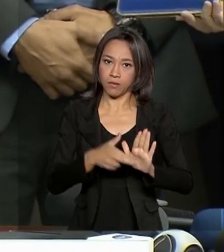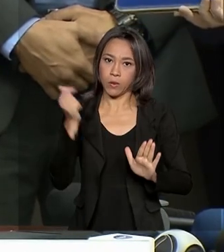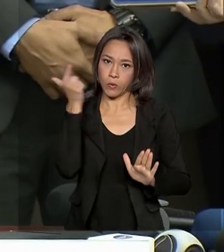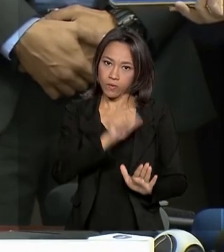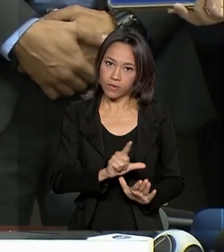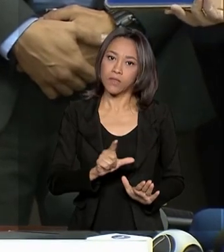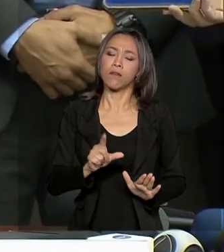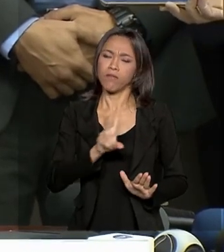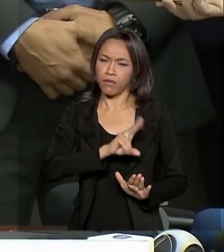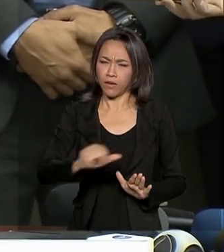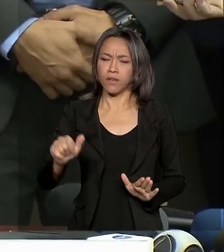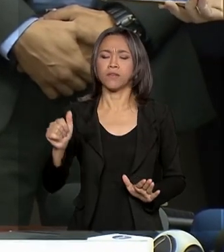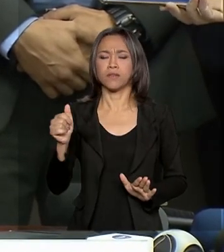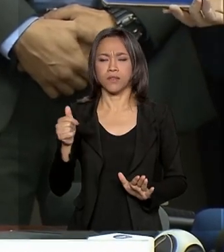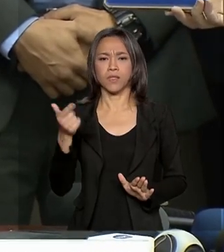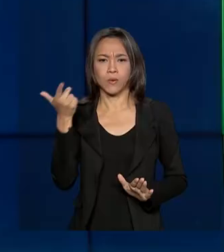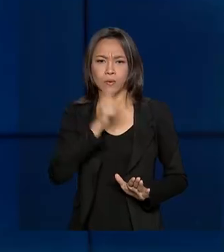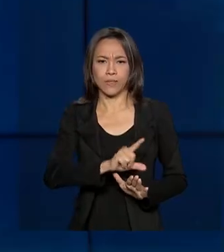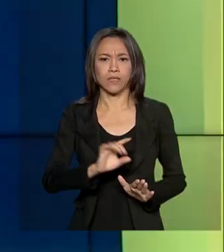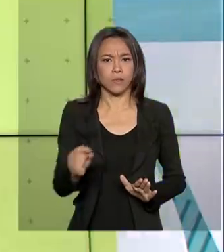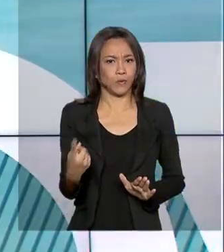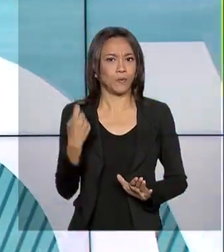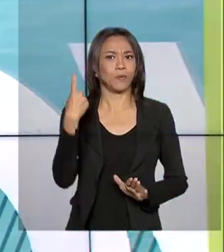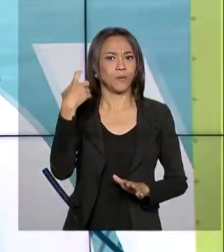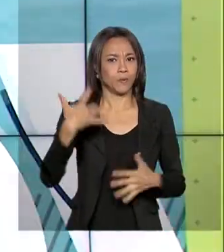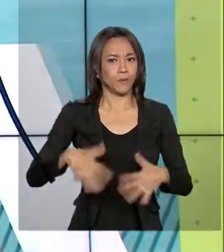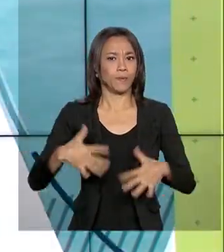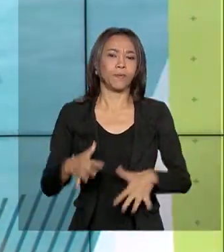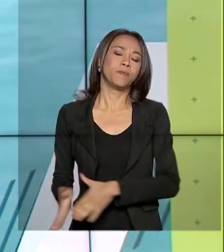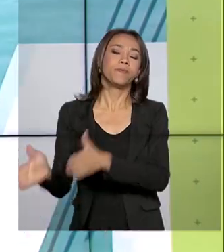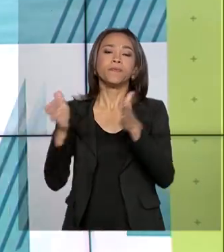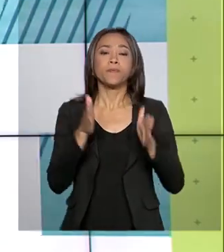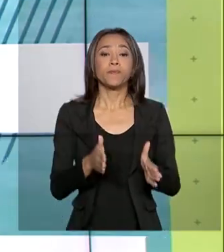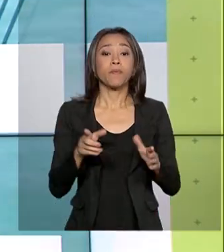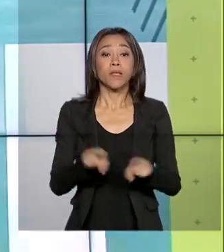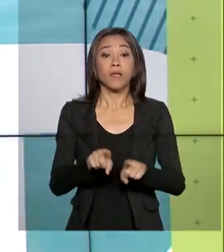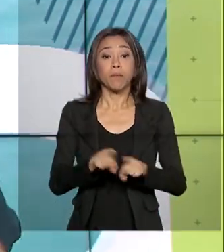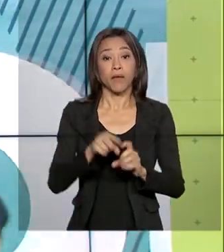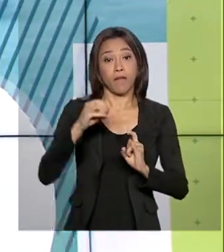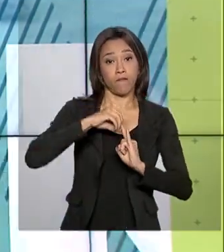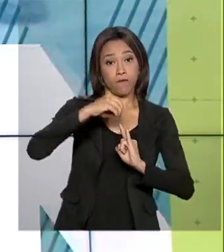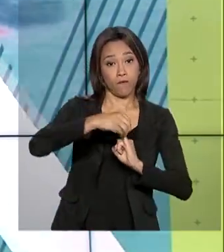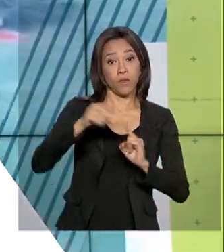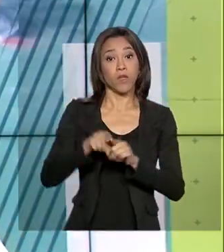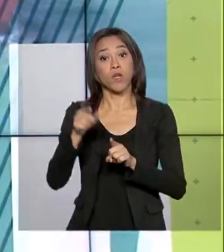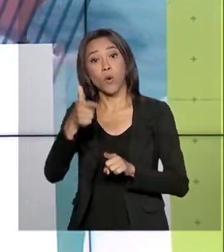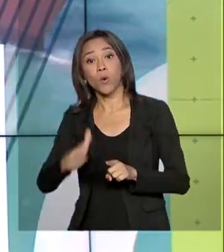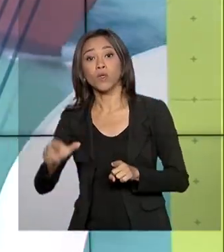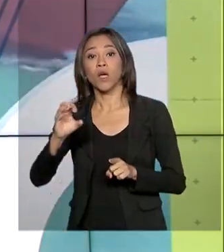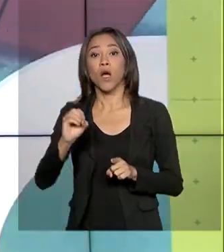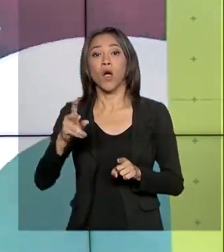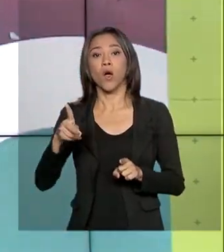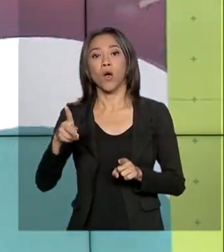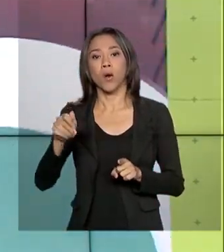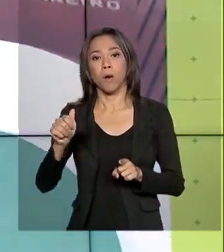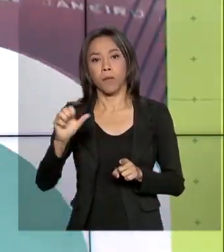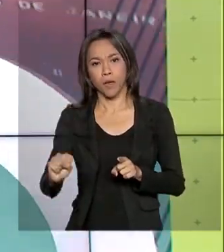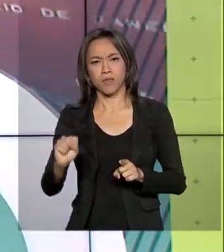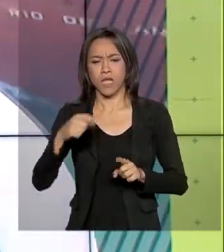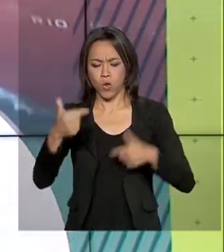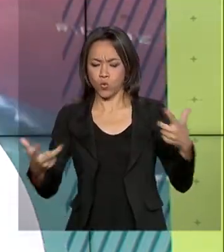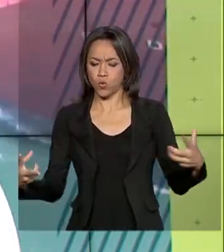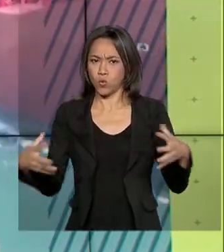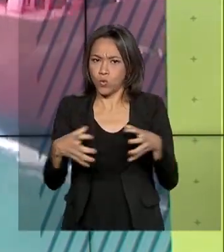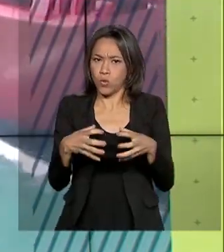de forma ímpar. E em outra frente, a Fiocruz e a OPAS capacitam equipes para diagnóstico do